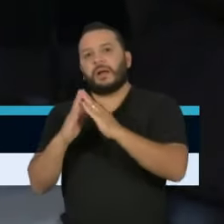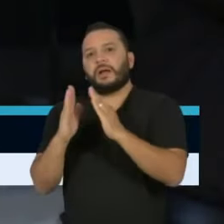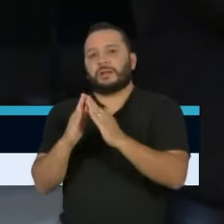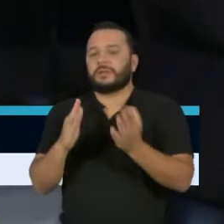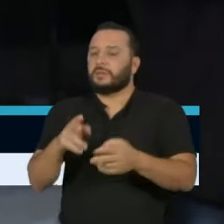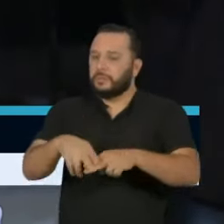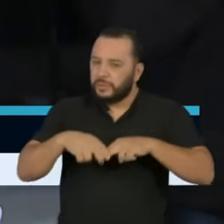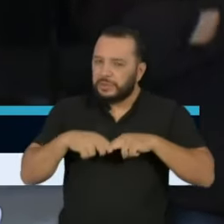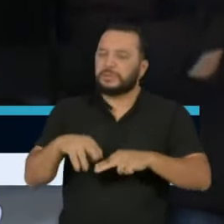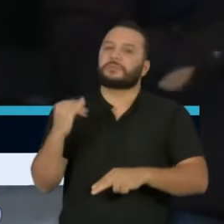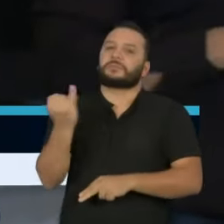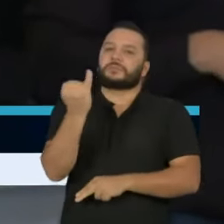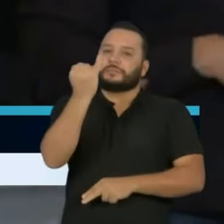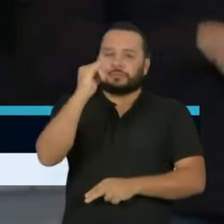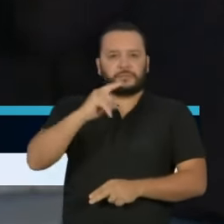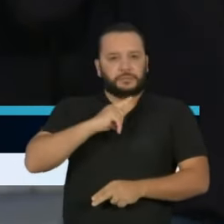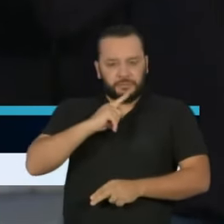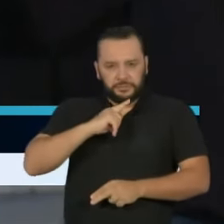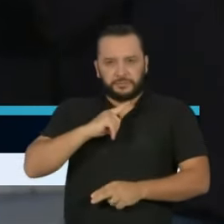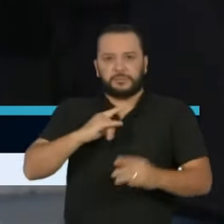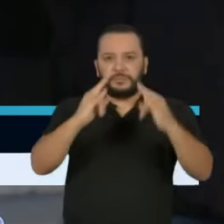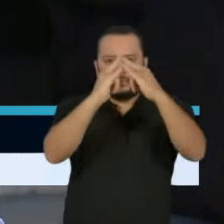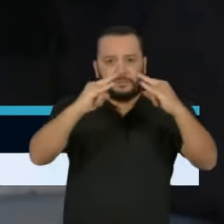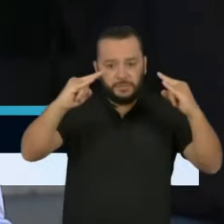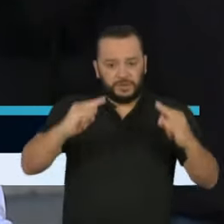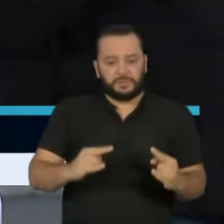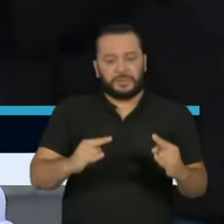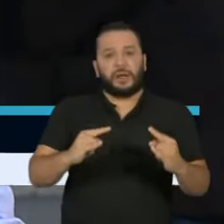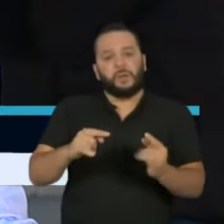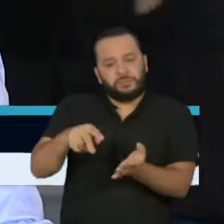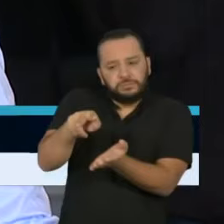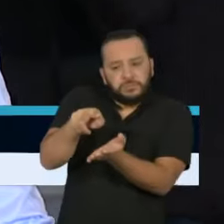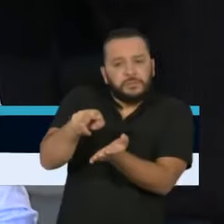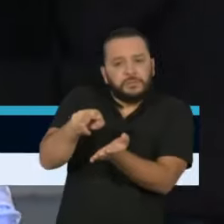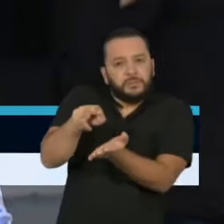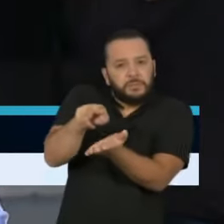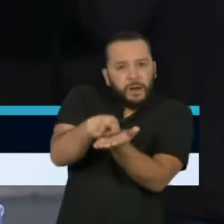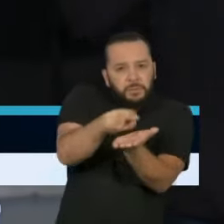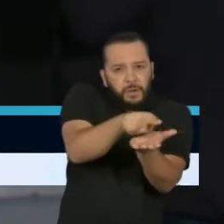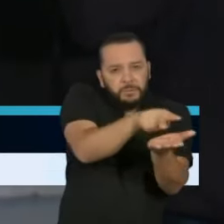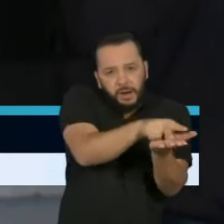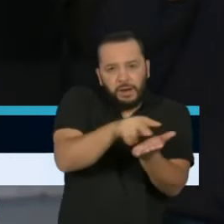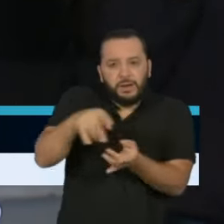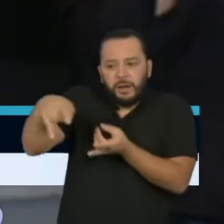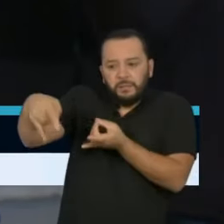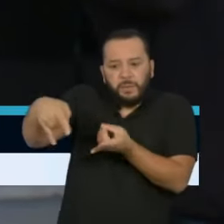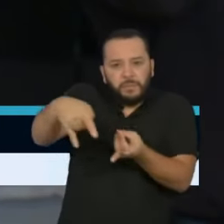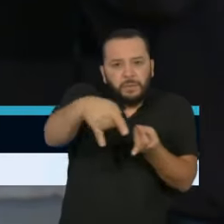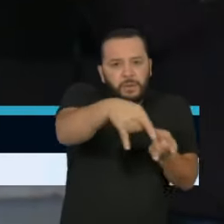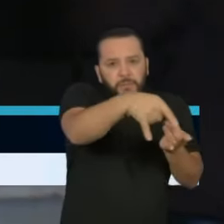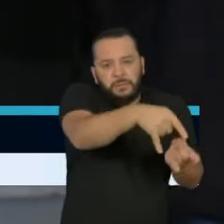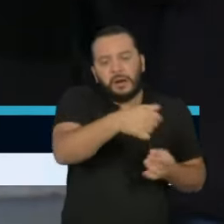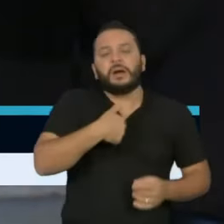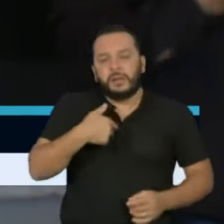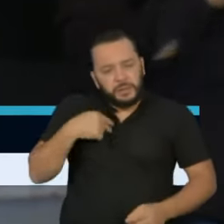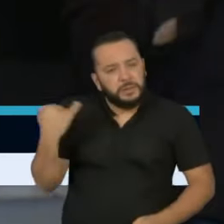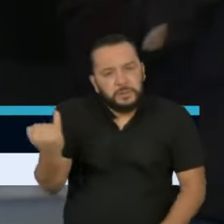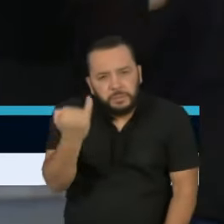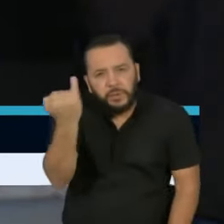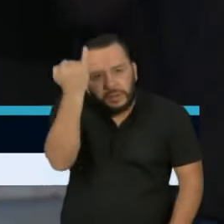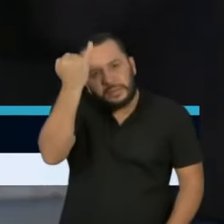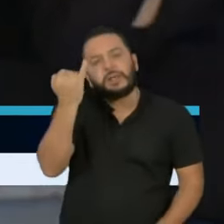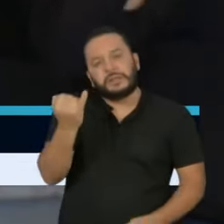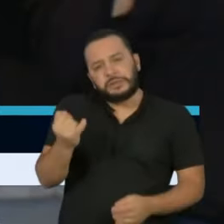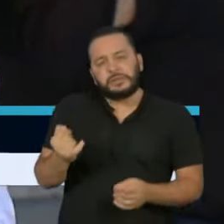importância de se ter equipamentos como os hospitais de campanha, de baixa e média complexidade, para que a gente consiga